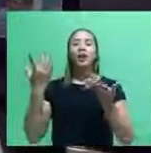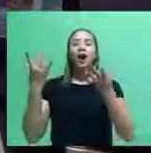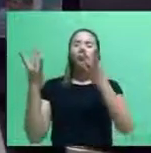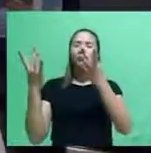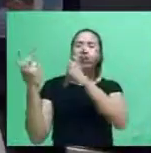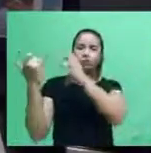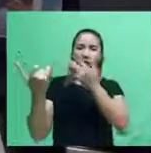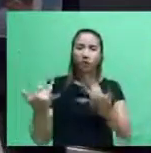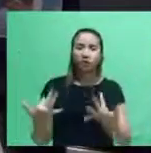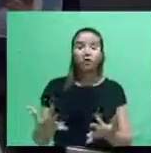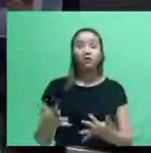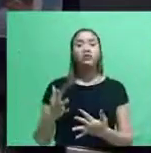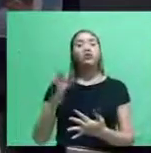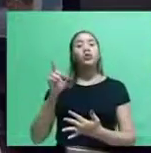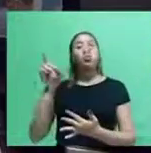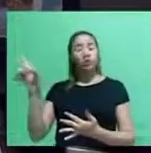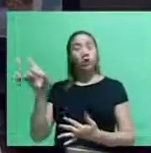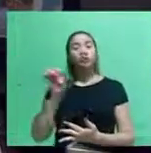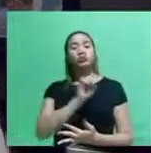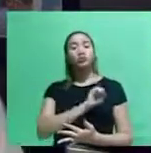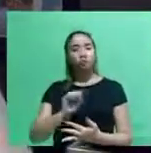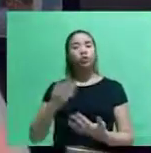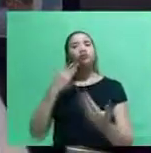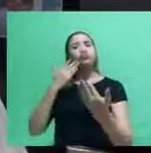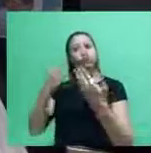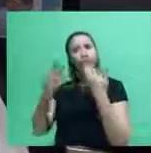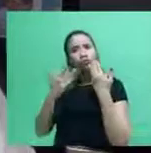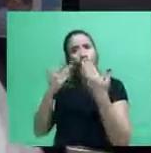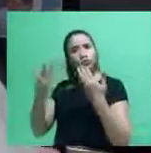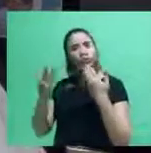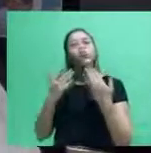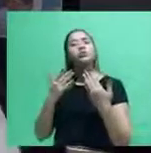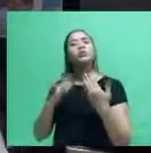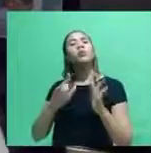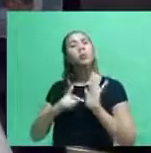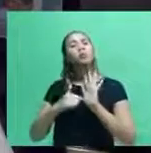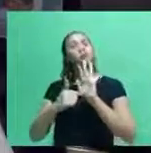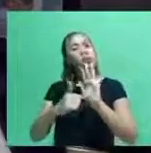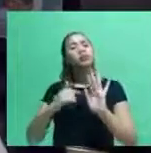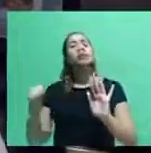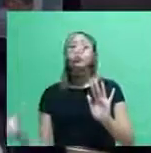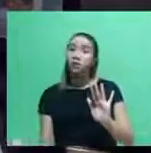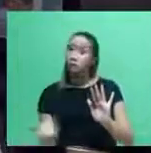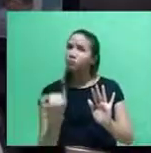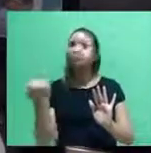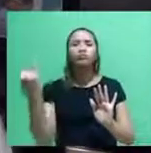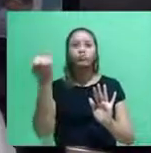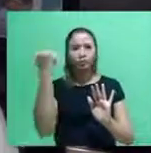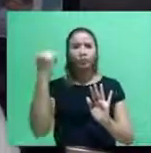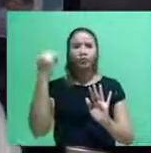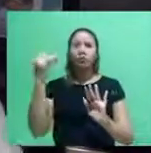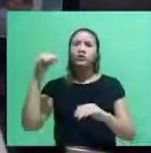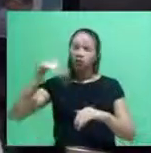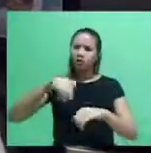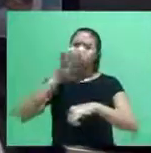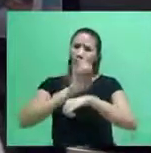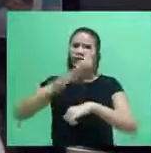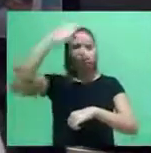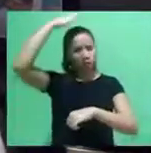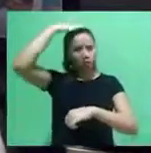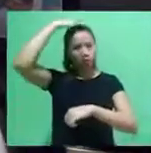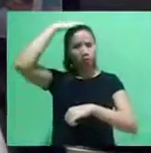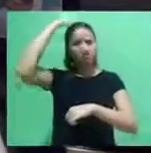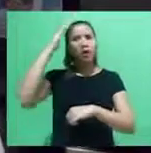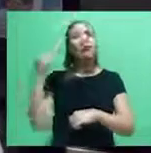senador Davi Alcolumbre, que pude dialogar no sentido de demonstrar a importância do Estado do Pará